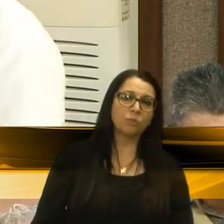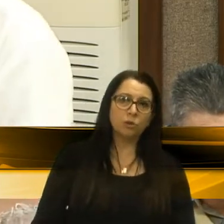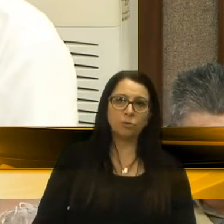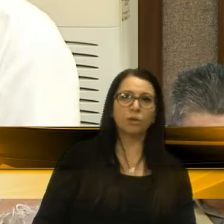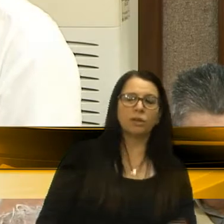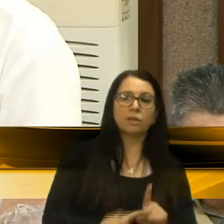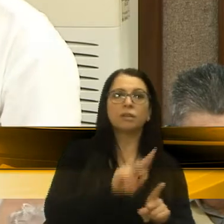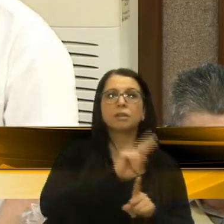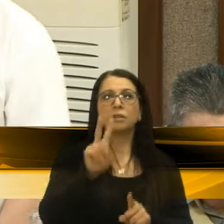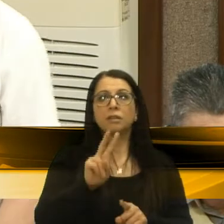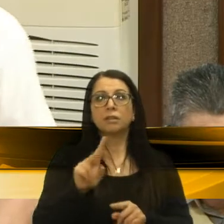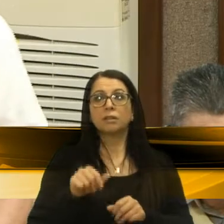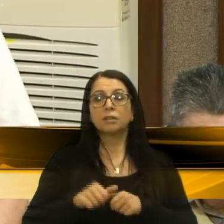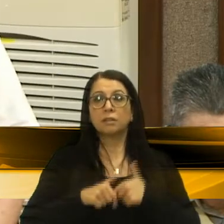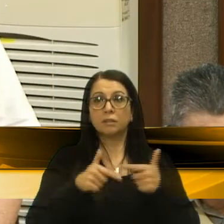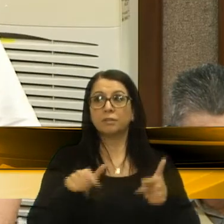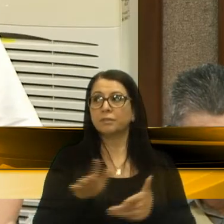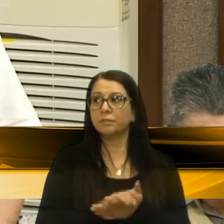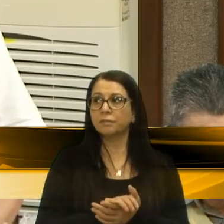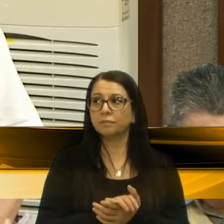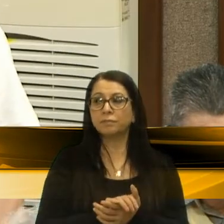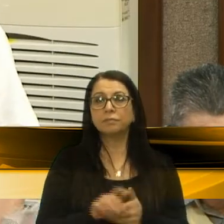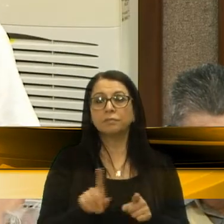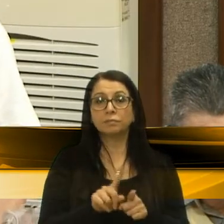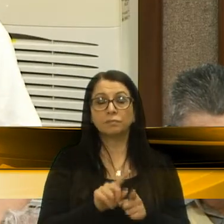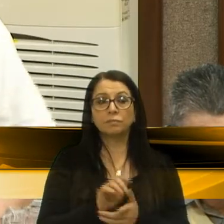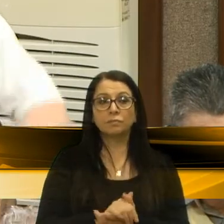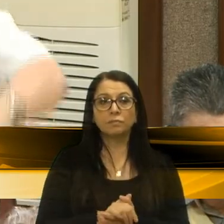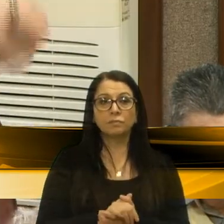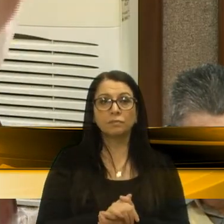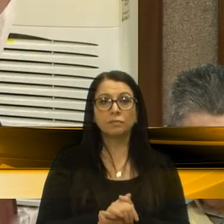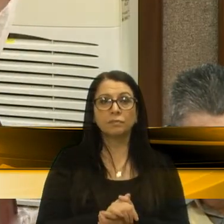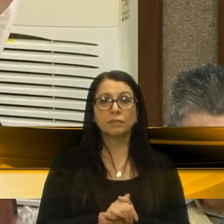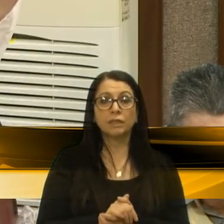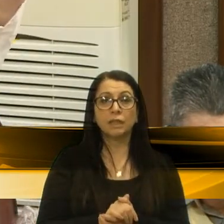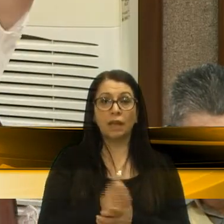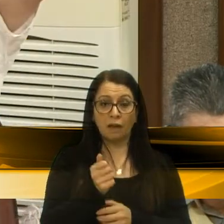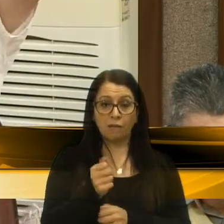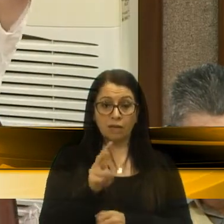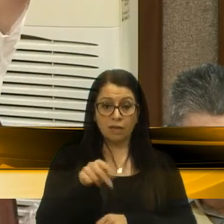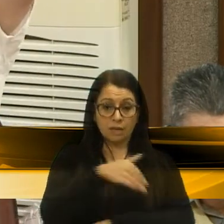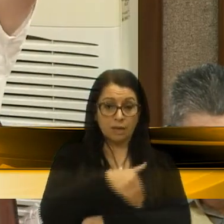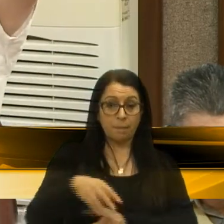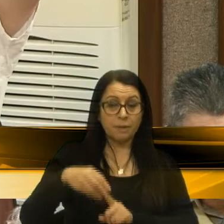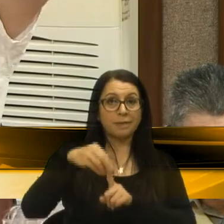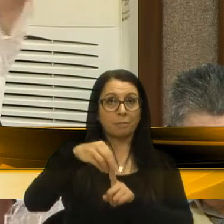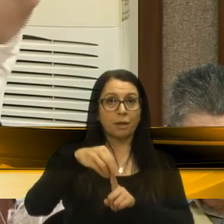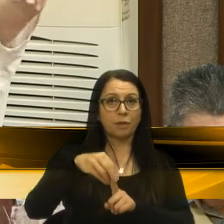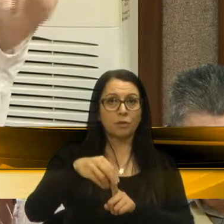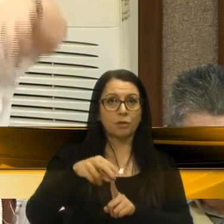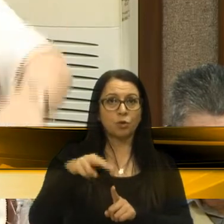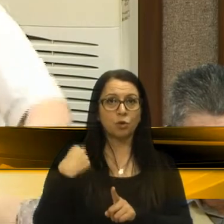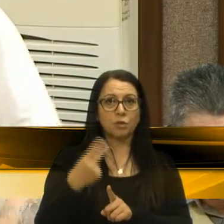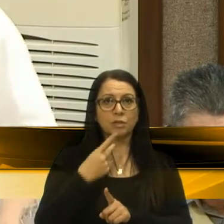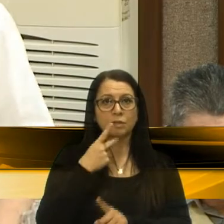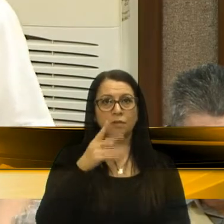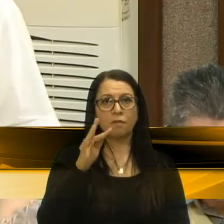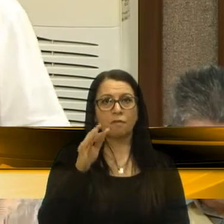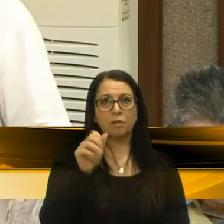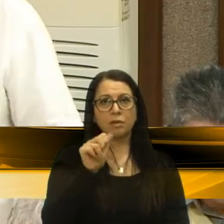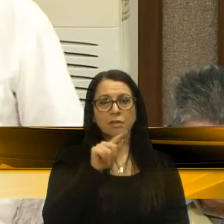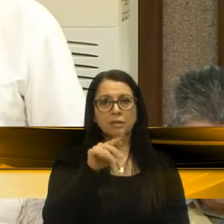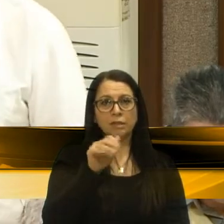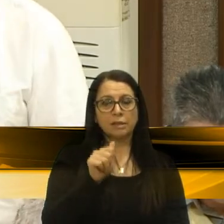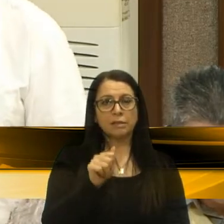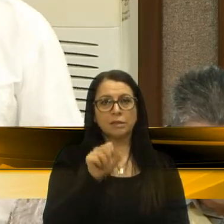quatro administrações, né? Então, inclusive, a nossa avenida principal ali, a nossa, eu falo Fazenda Sousa, o vereador Tomé, porque tive